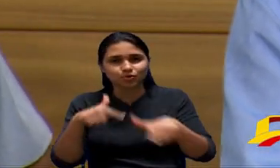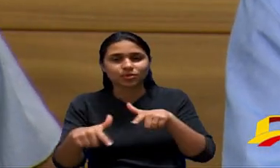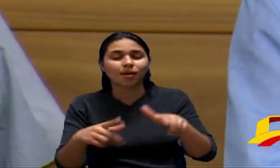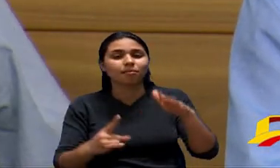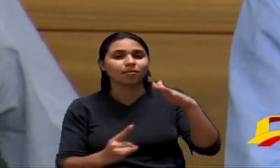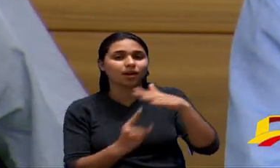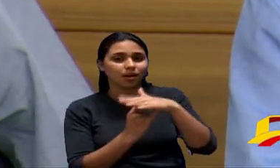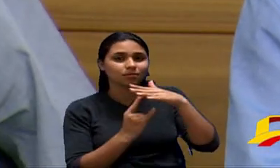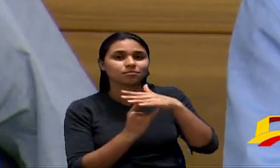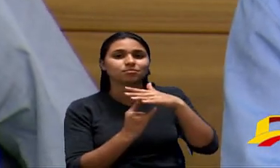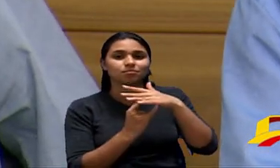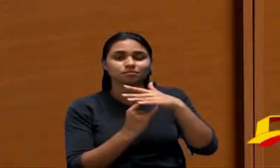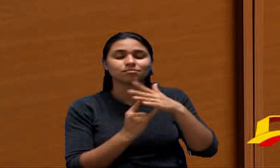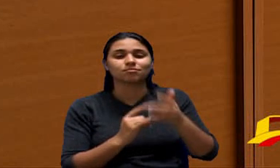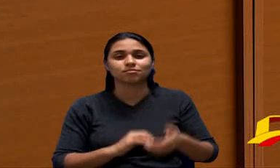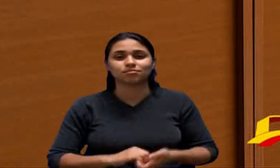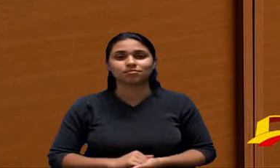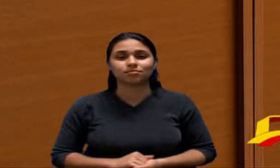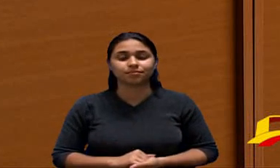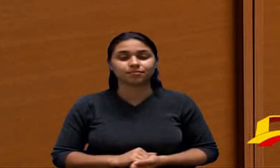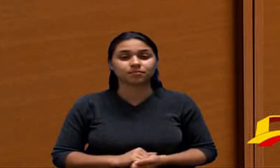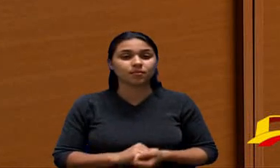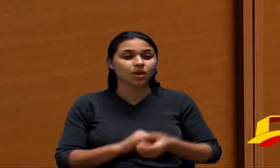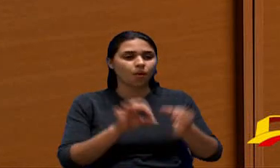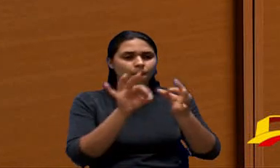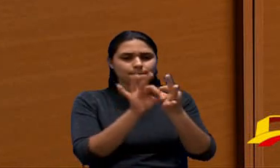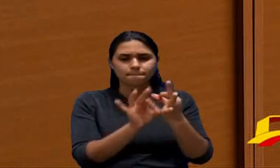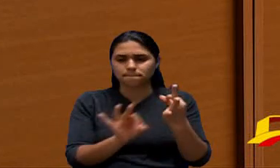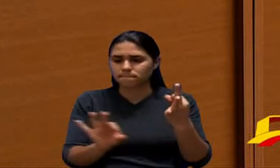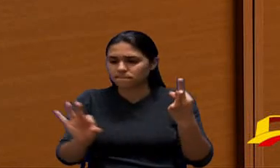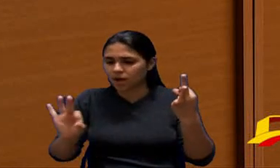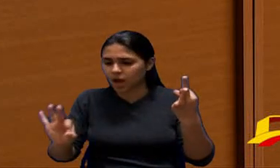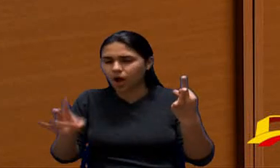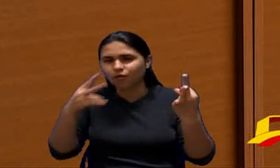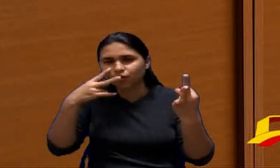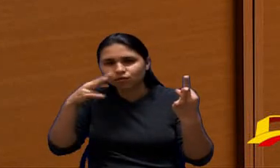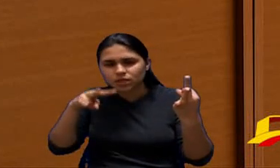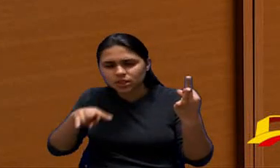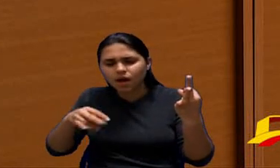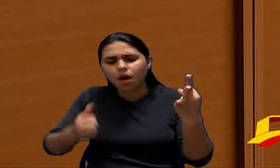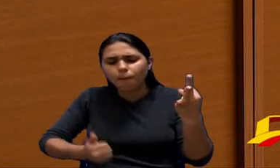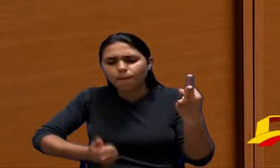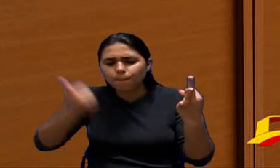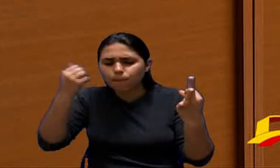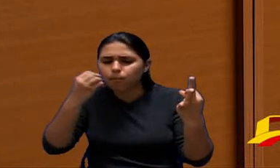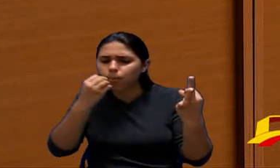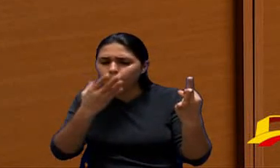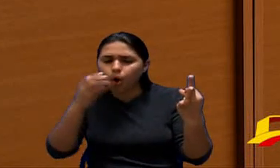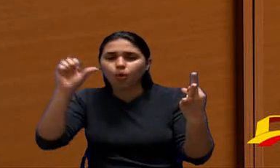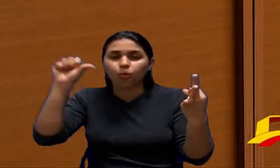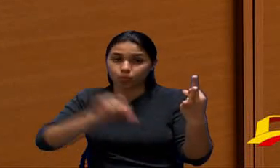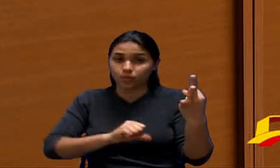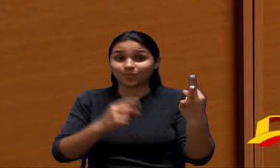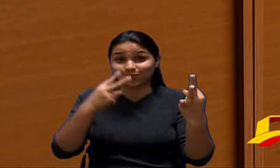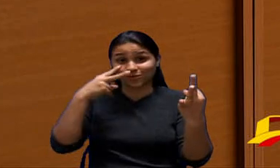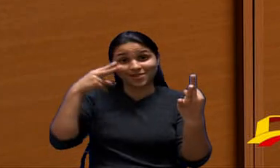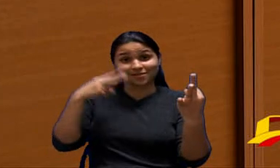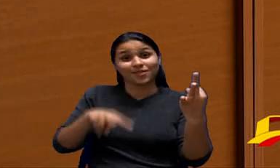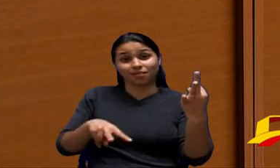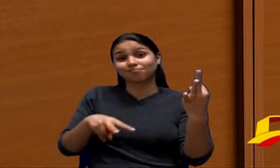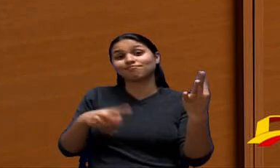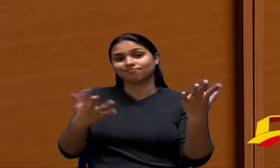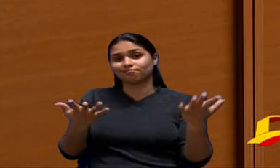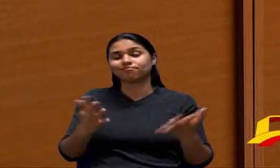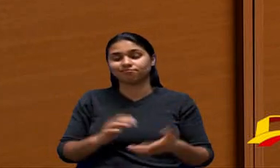a qualidade porque com a mangueira transparente você começa a ver a qualidade do combustível que está sendo abastecendo no seu carro é o direito de você